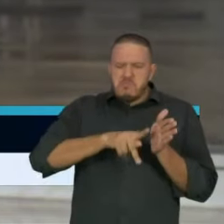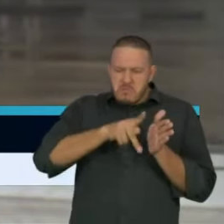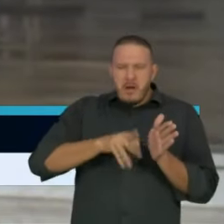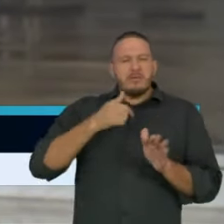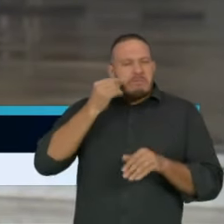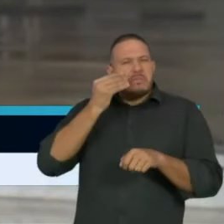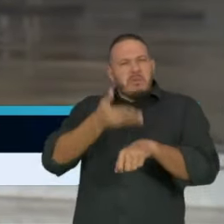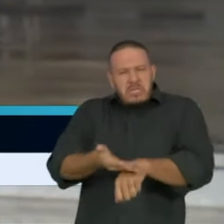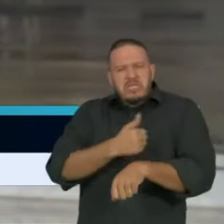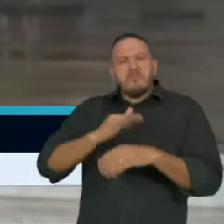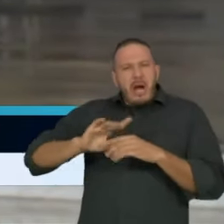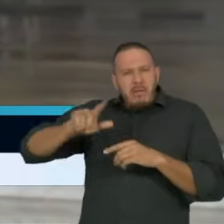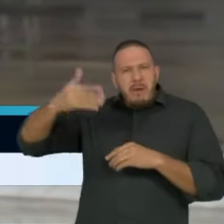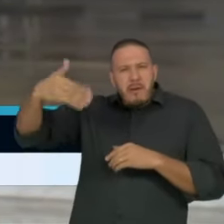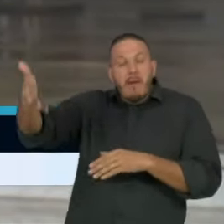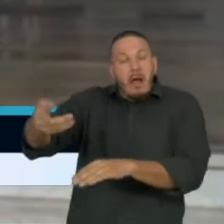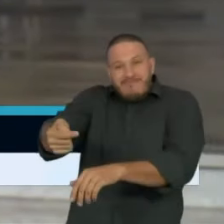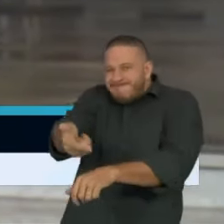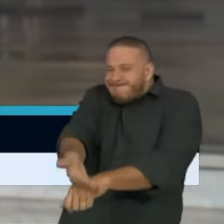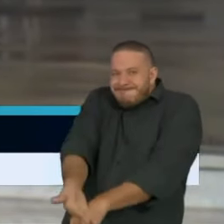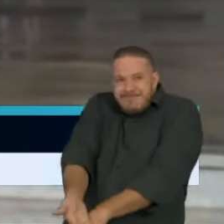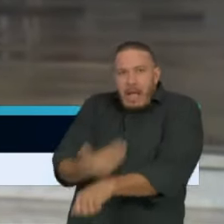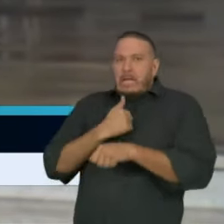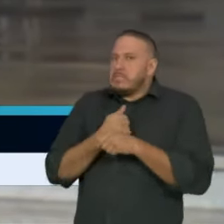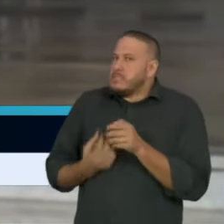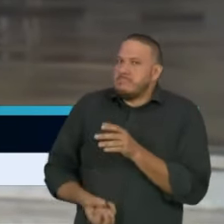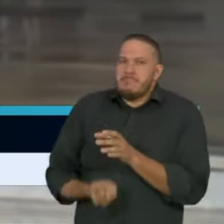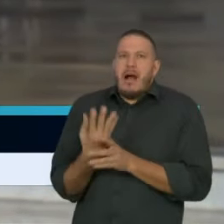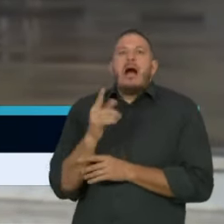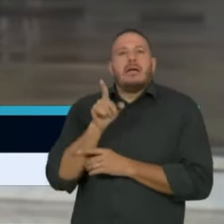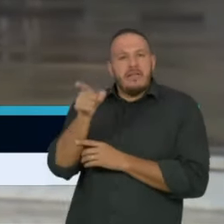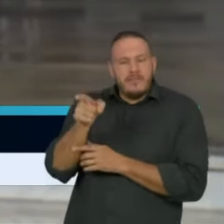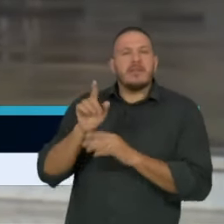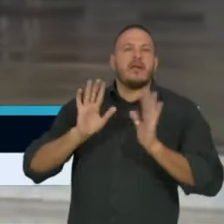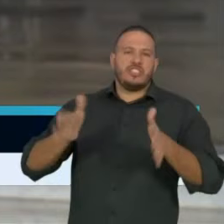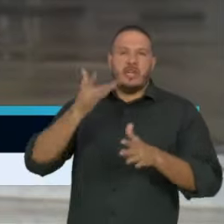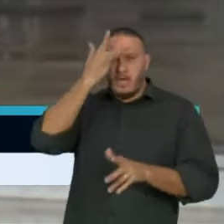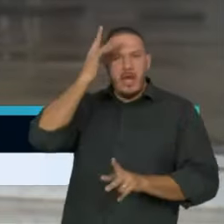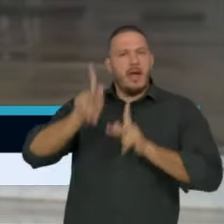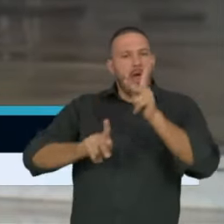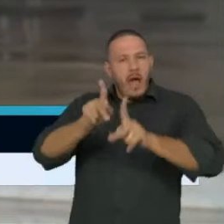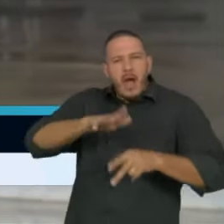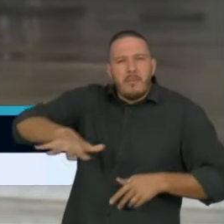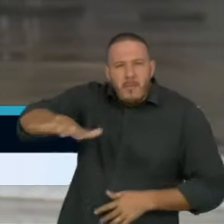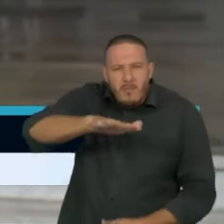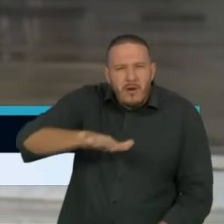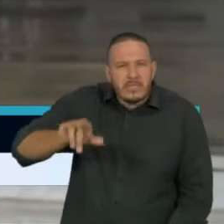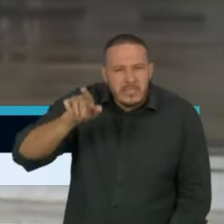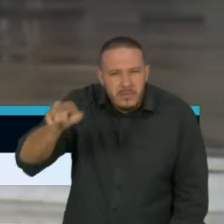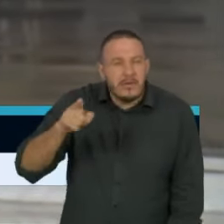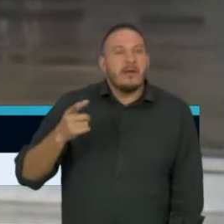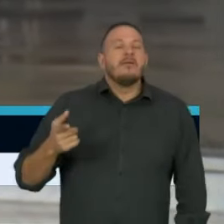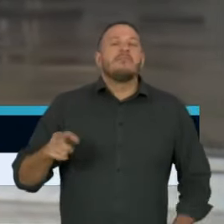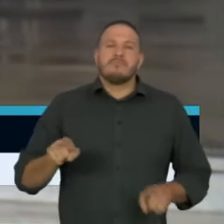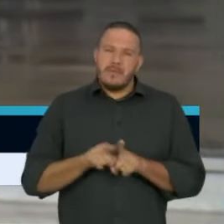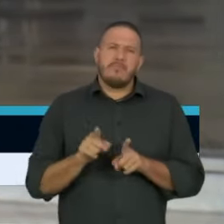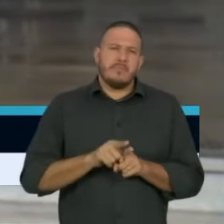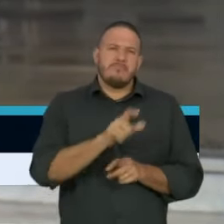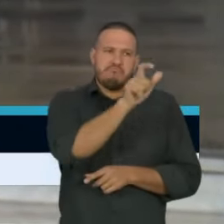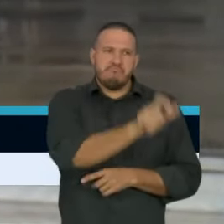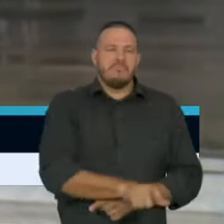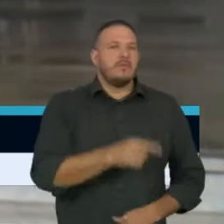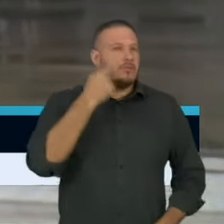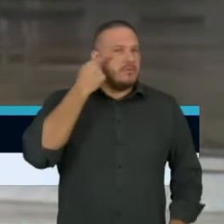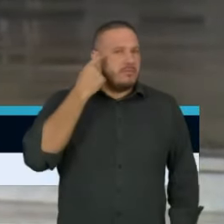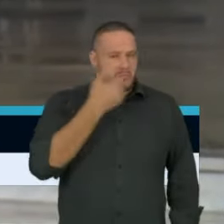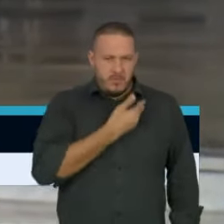já para esta semana, para poder receber a população. O governador falou muito bem aqui